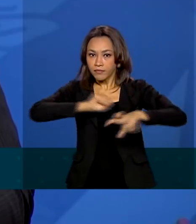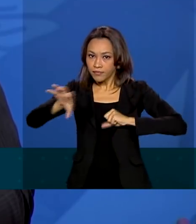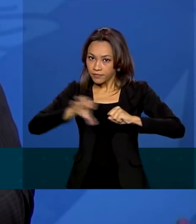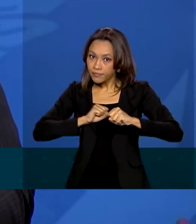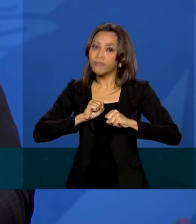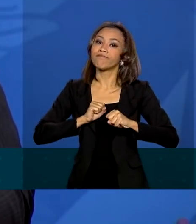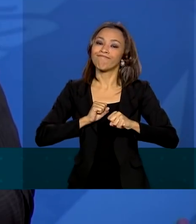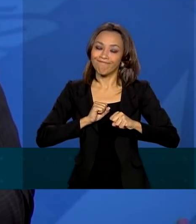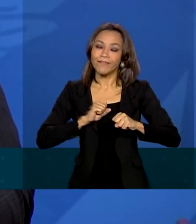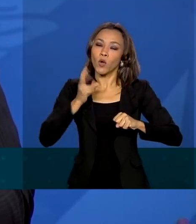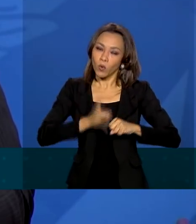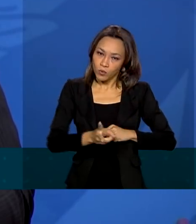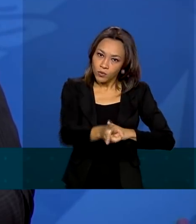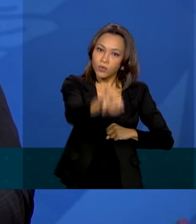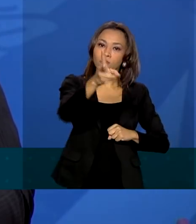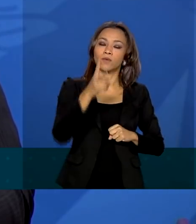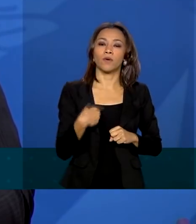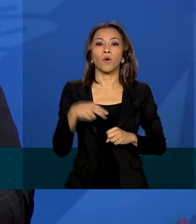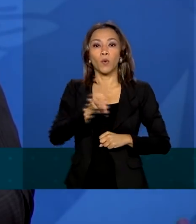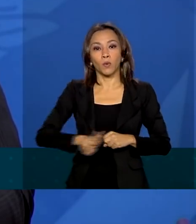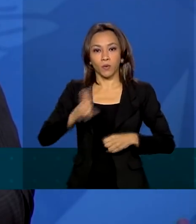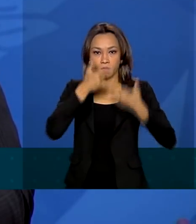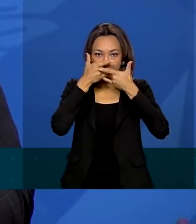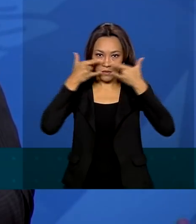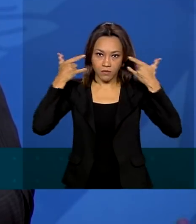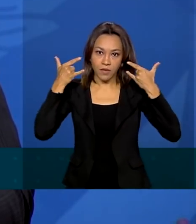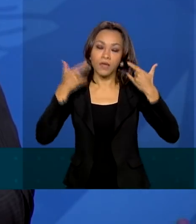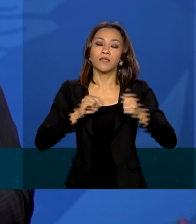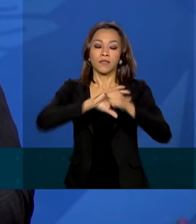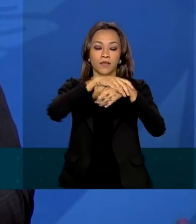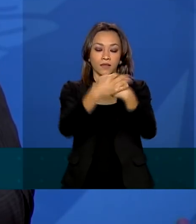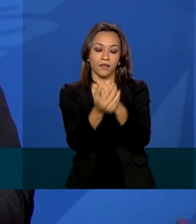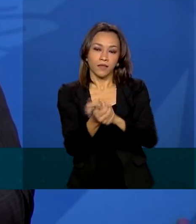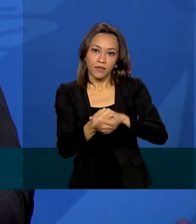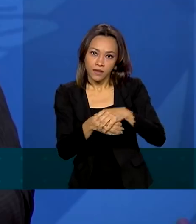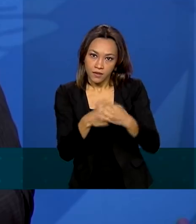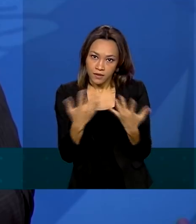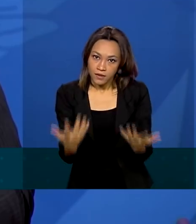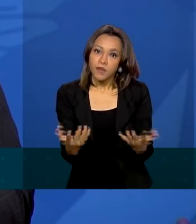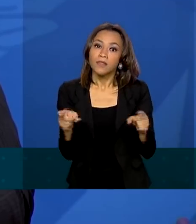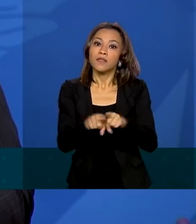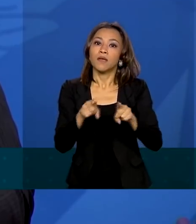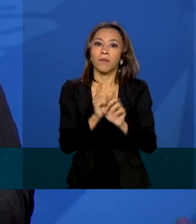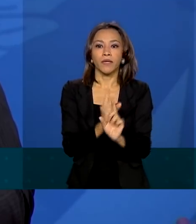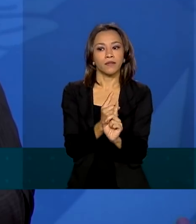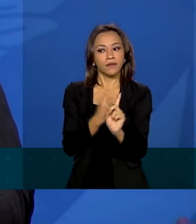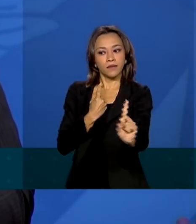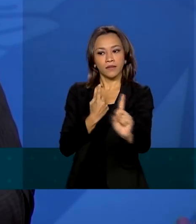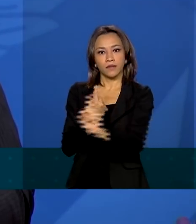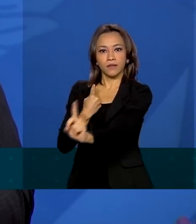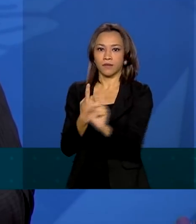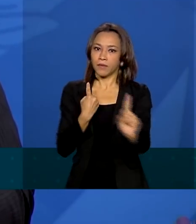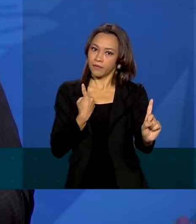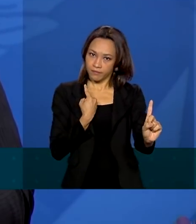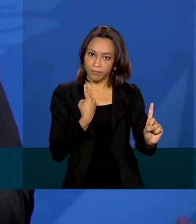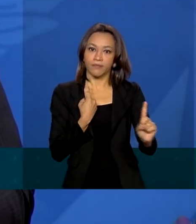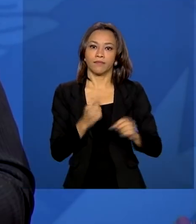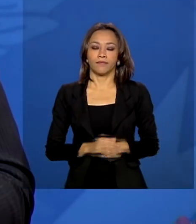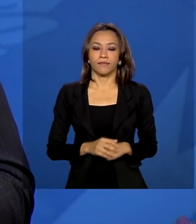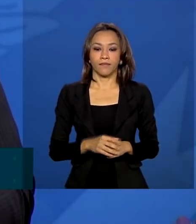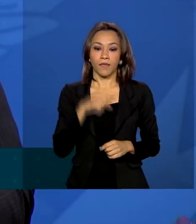devem continuar, com o uso de máscaras, a higienização das mãos e o distanciamento social. Nós precisamos